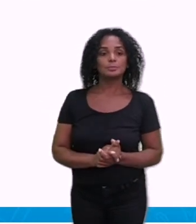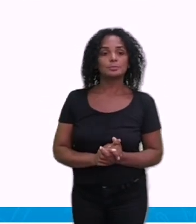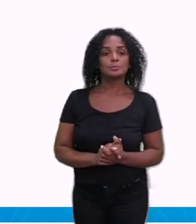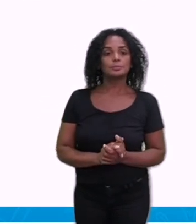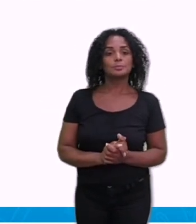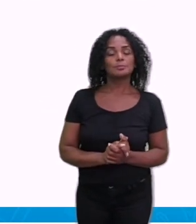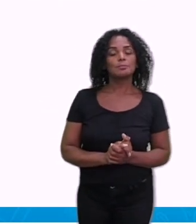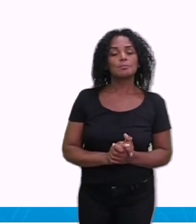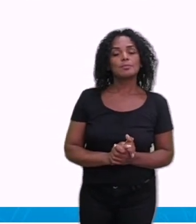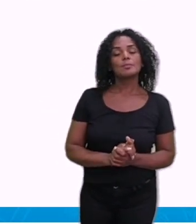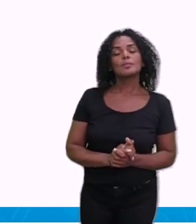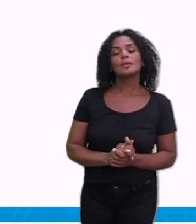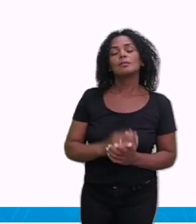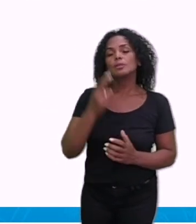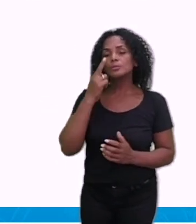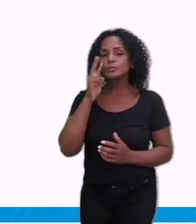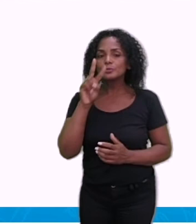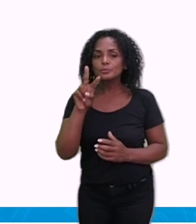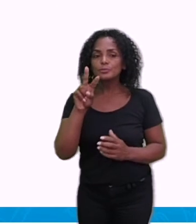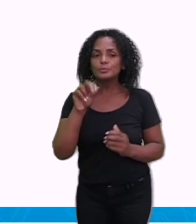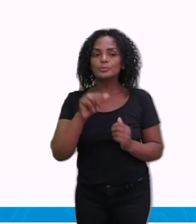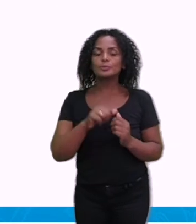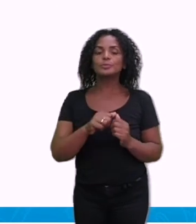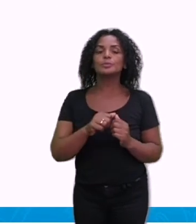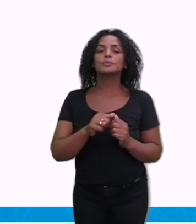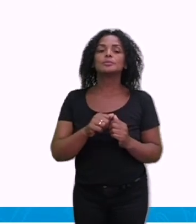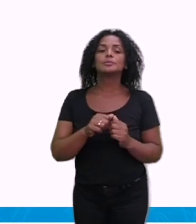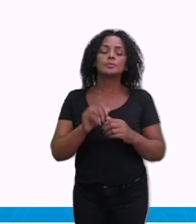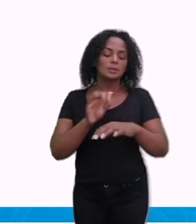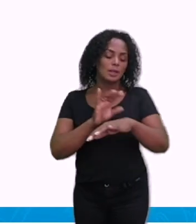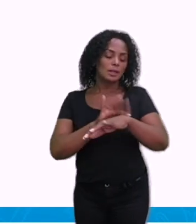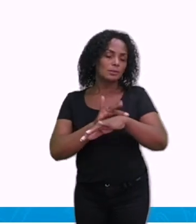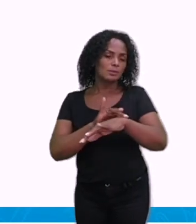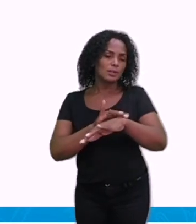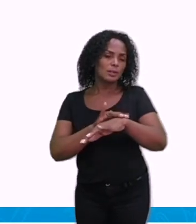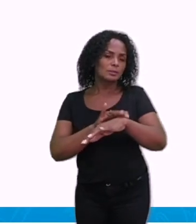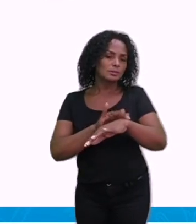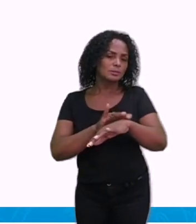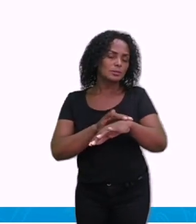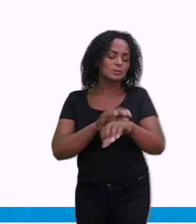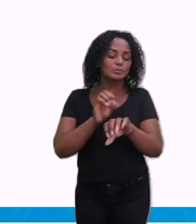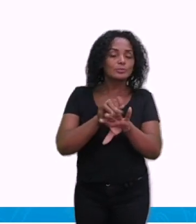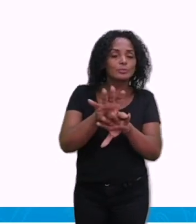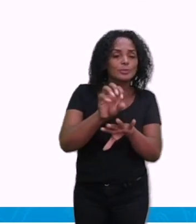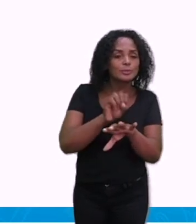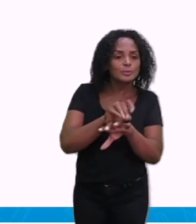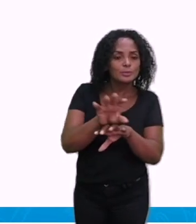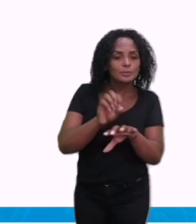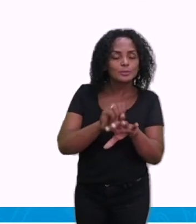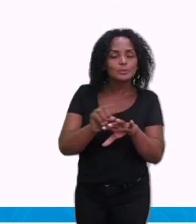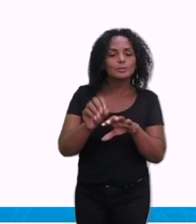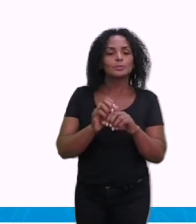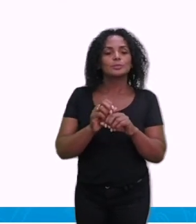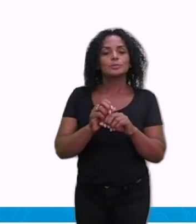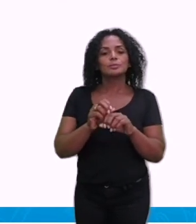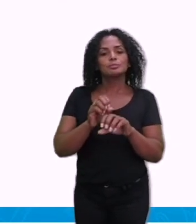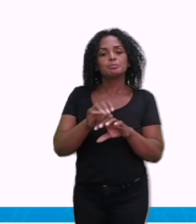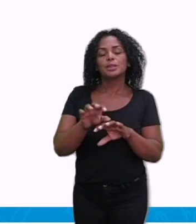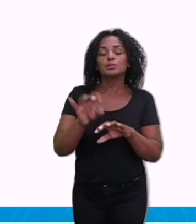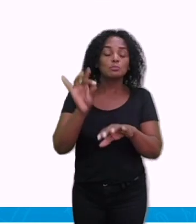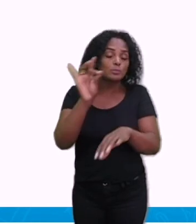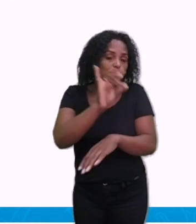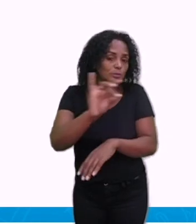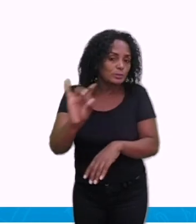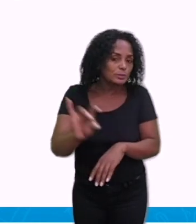Então, nós temos aí a revisão. A dengue é uma doença infecciosa, porque ela é transmitida pelo